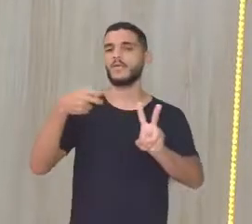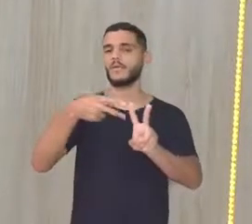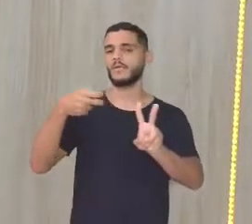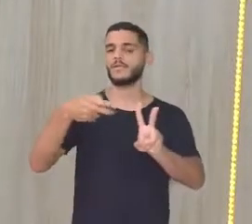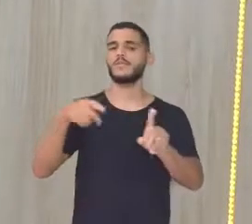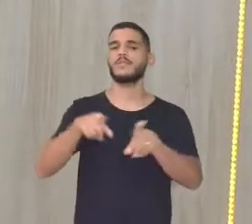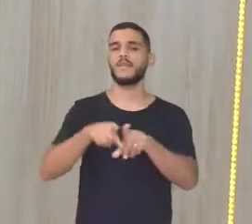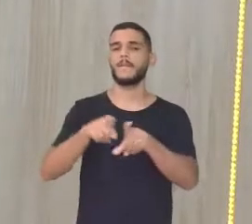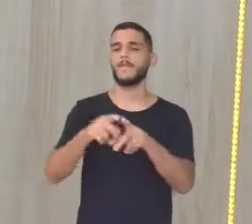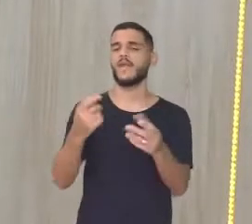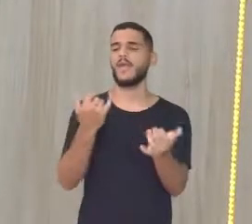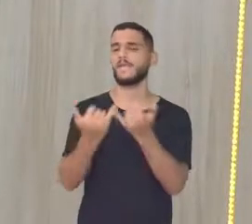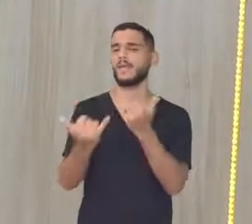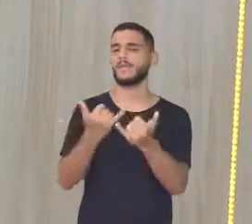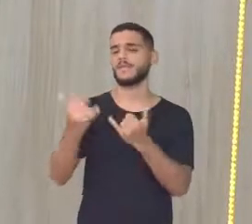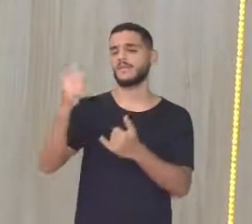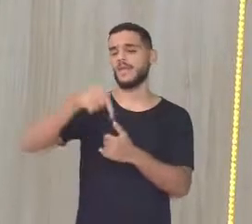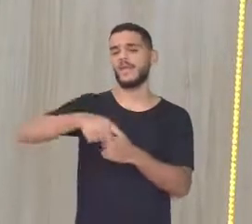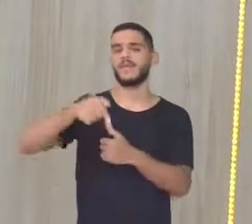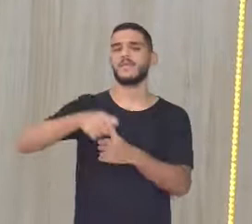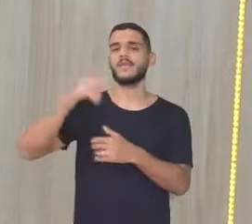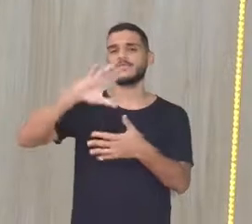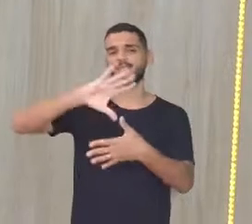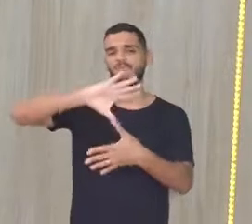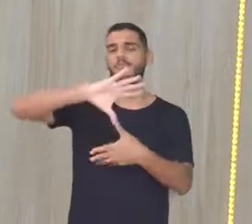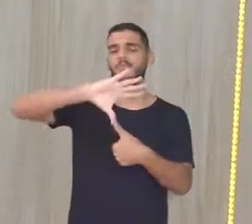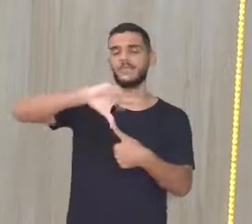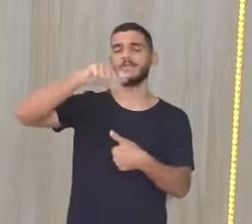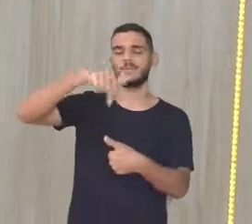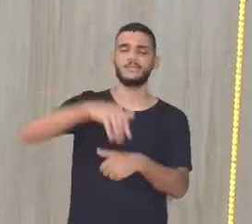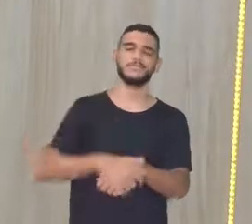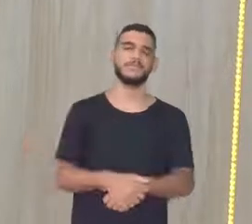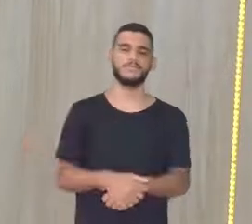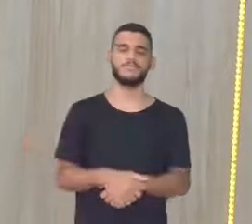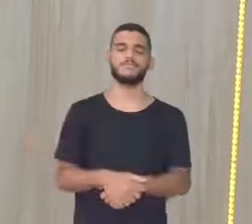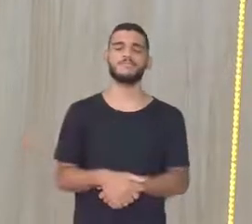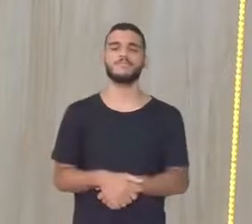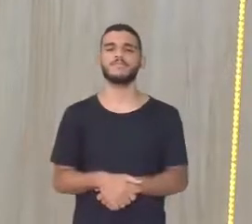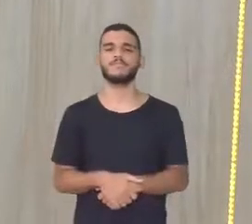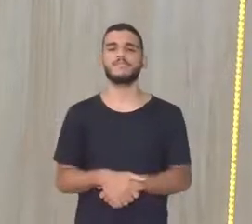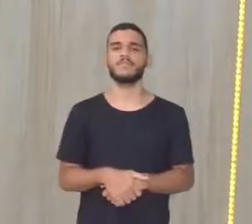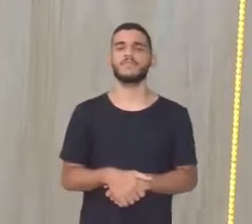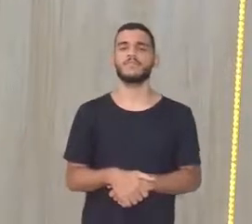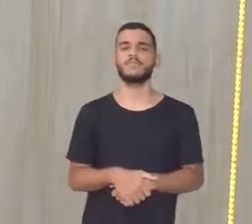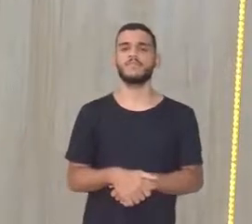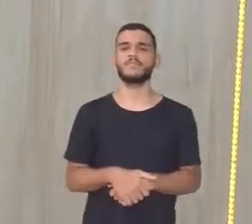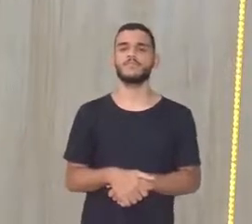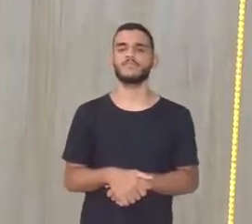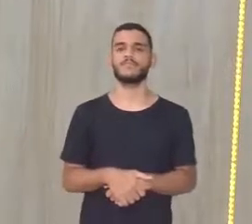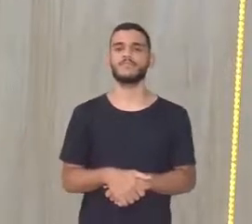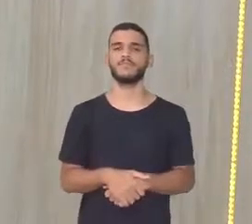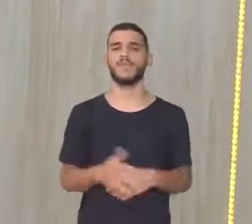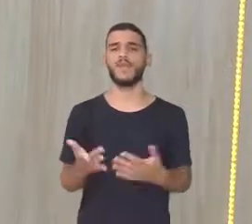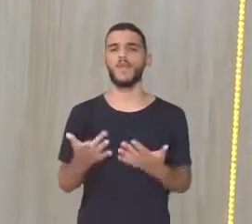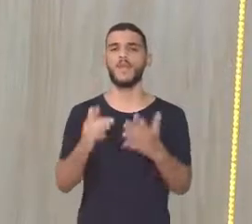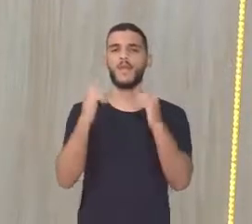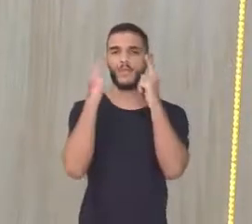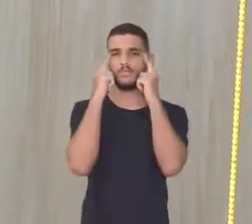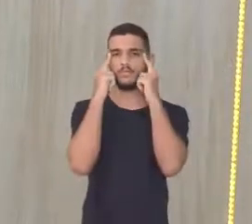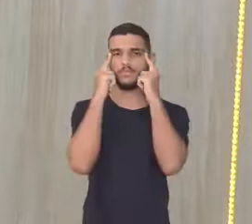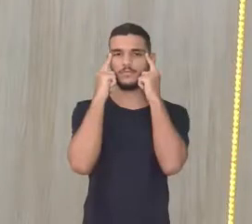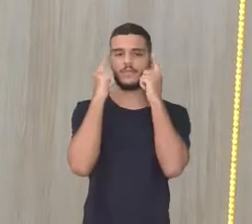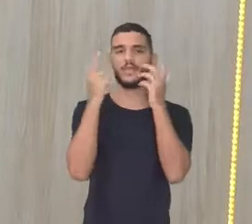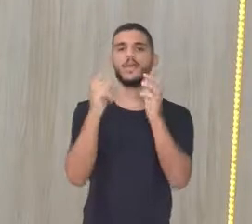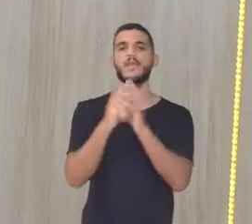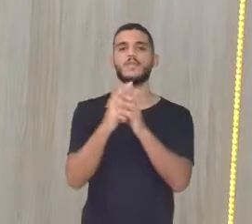parecem Com os nossos Habitantes Indígenas Brasileiros Né? É Meio asiático Os oi empuxado